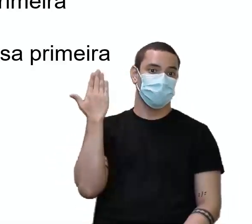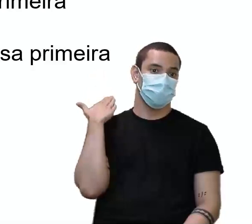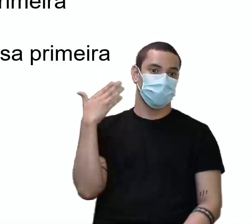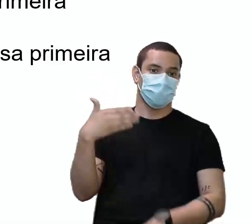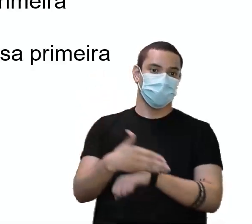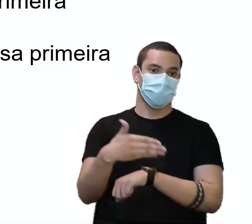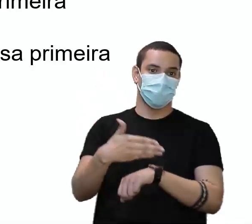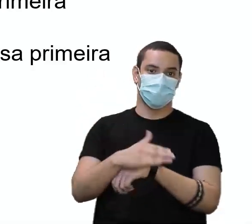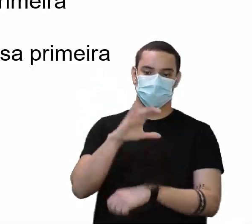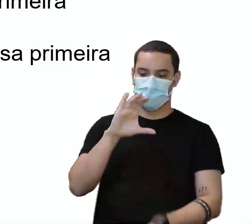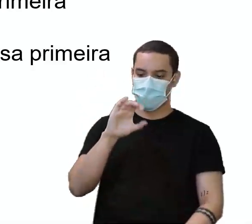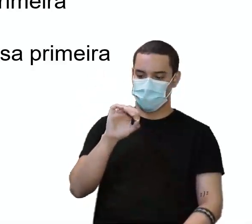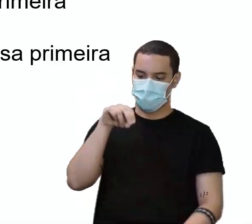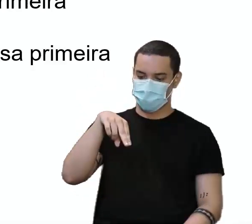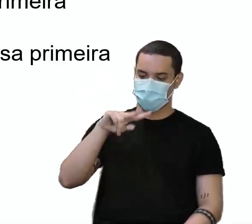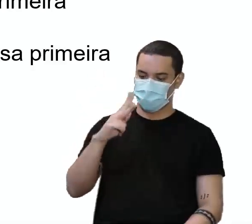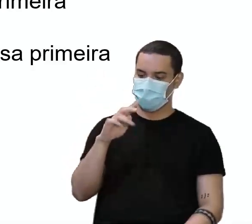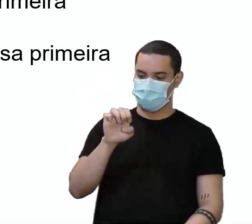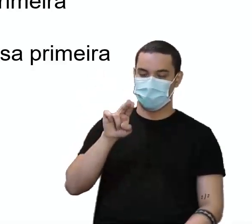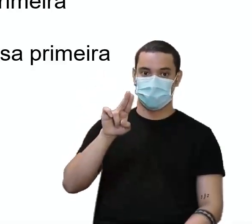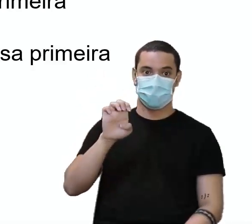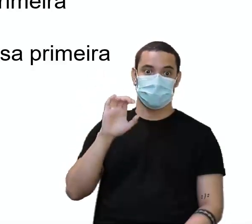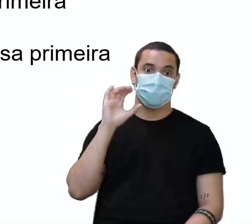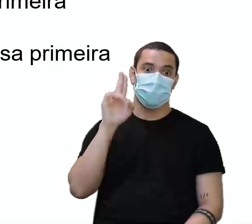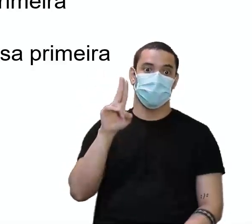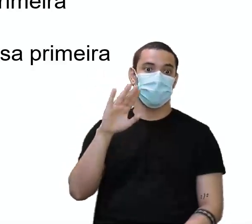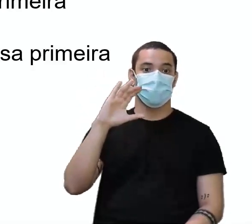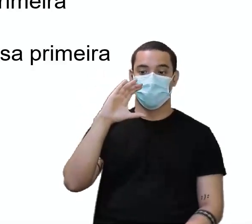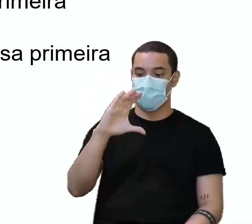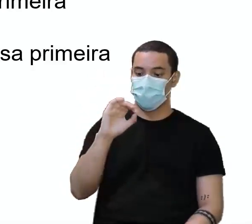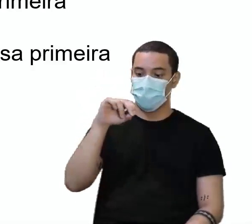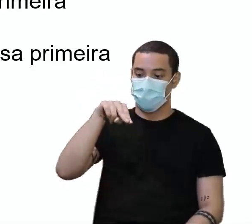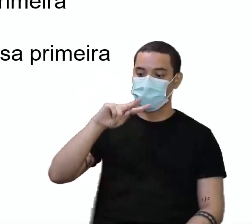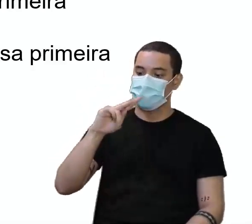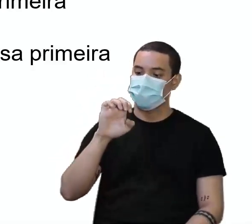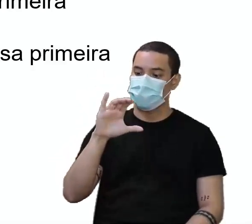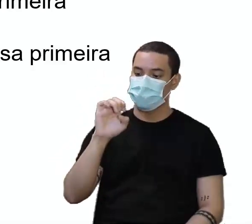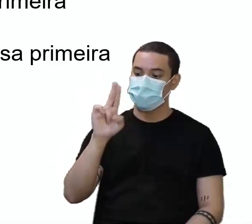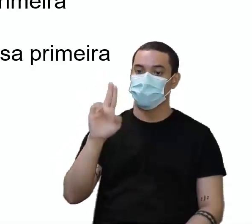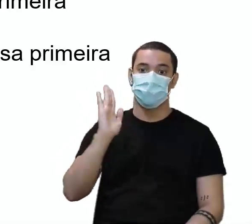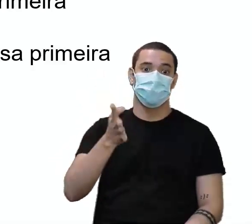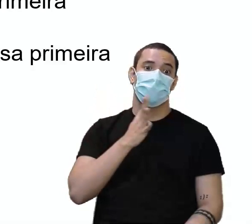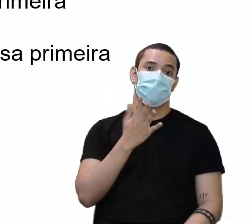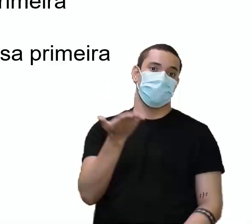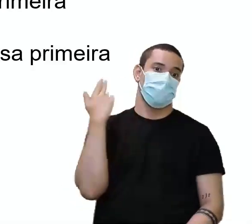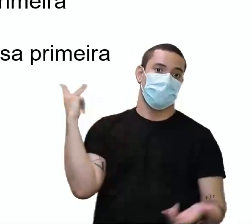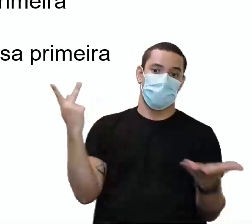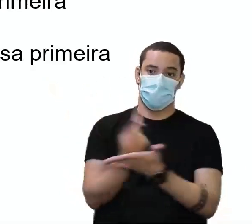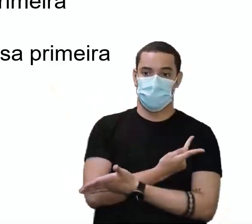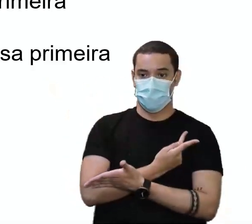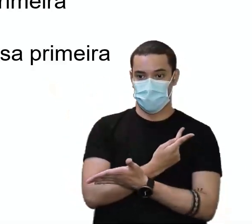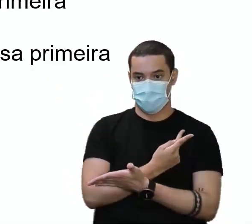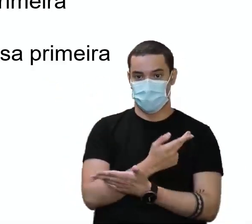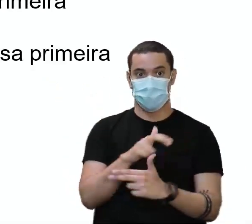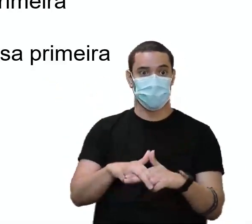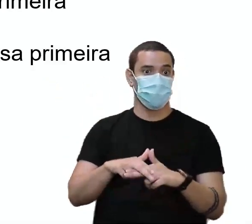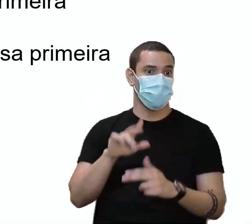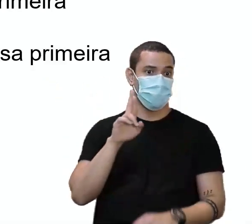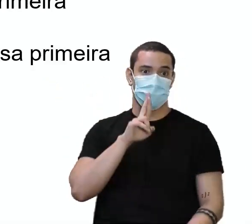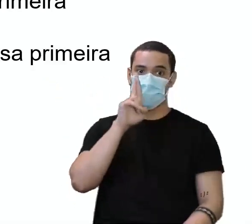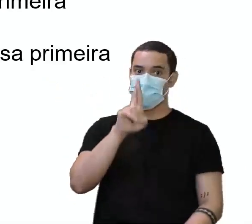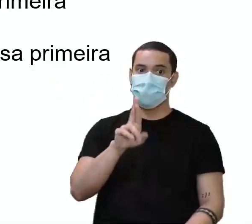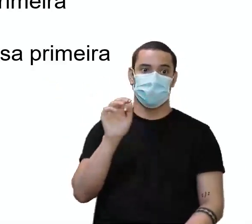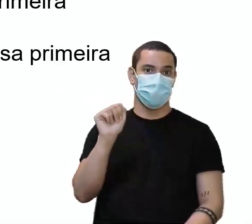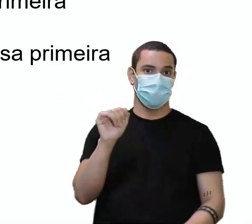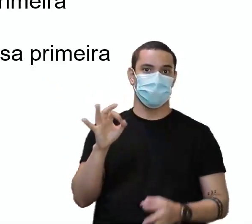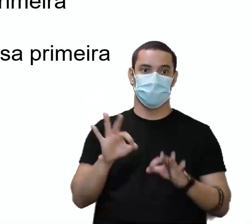passado, que aqui eu vou traduzir para o português como conheceu, parecendo um passado simples, apesar de não ser. Então, a letra A é a resposta